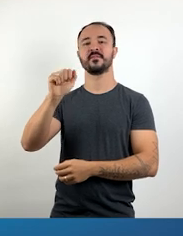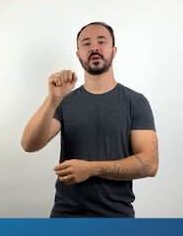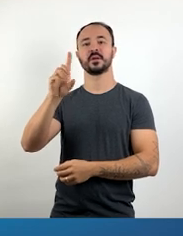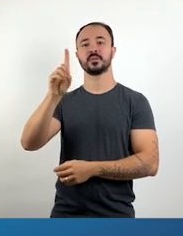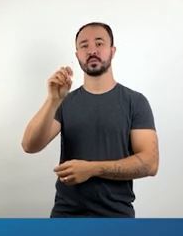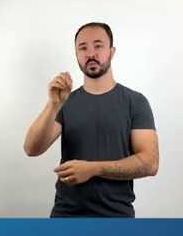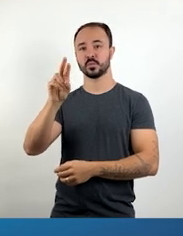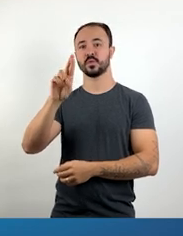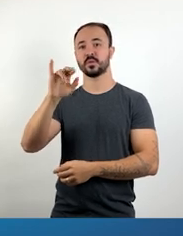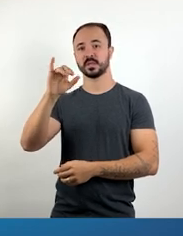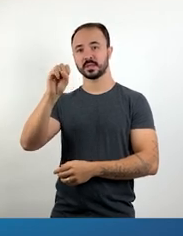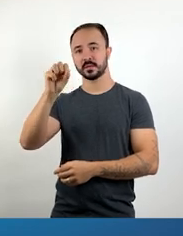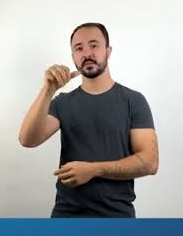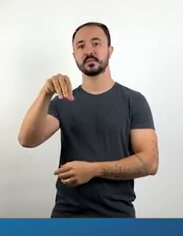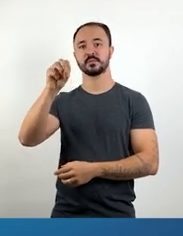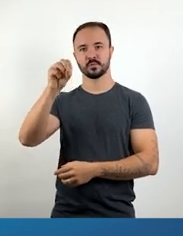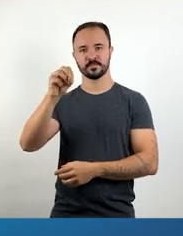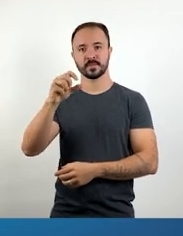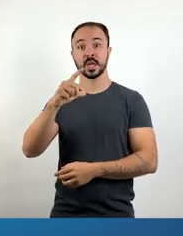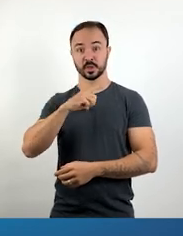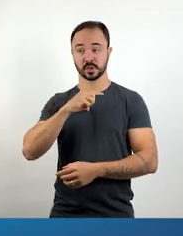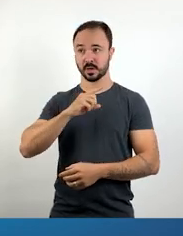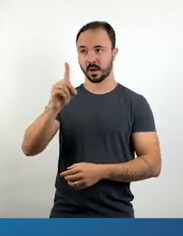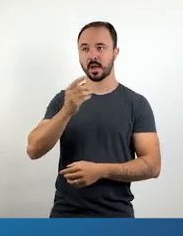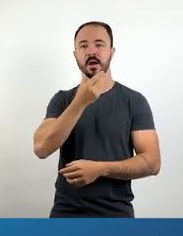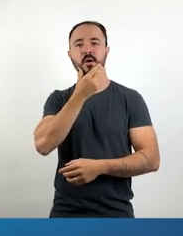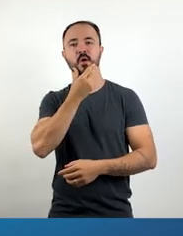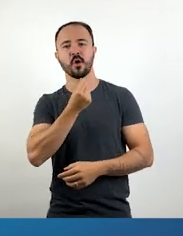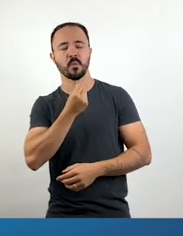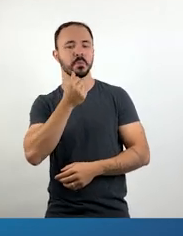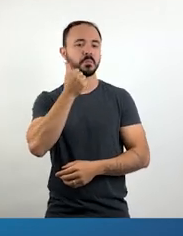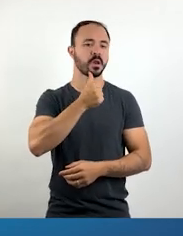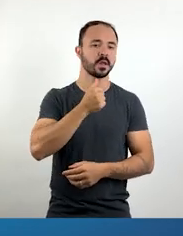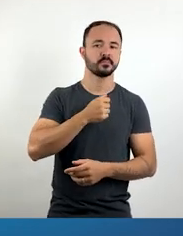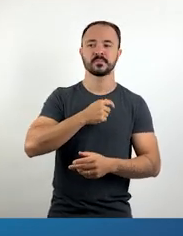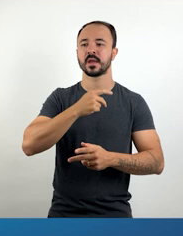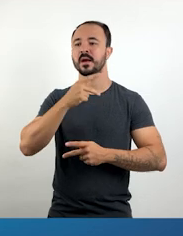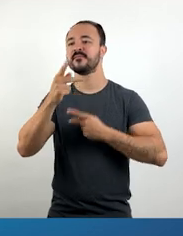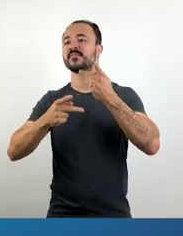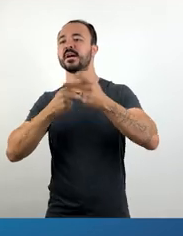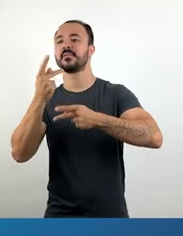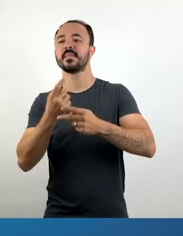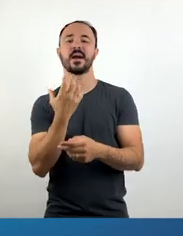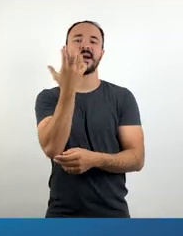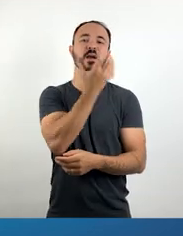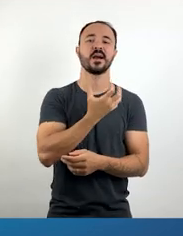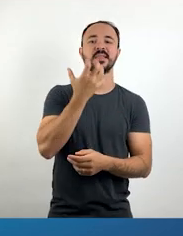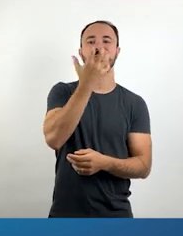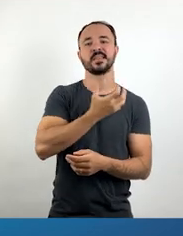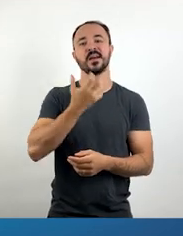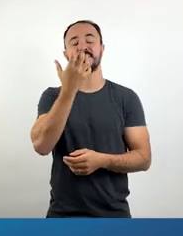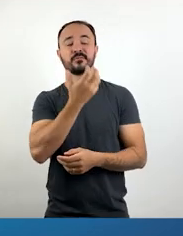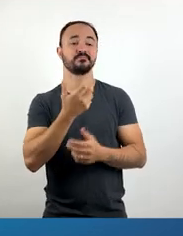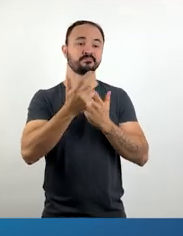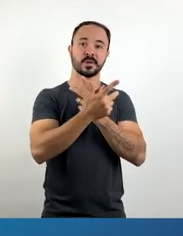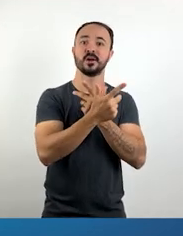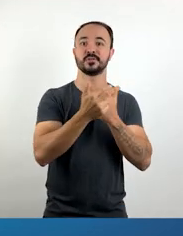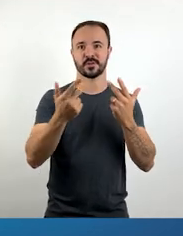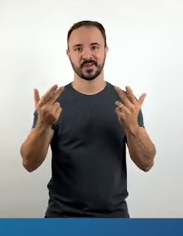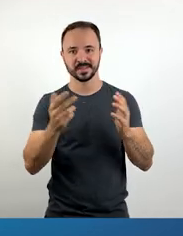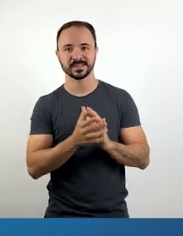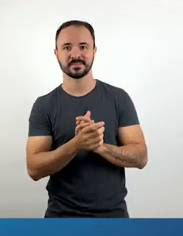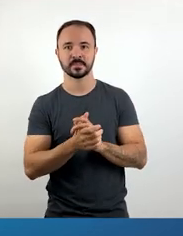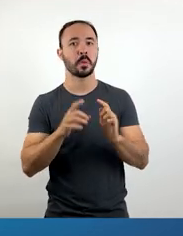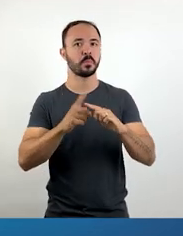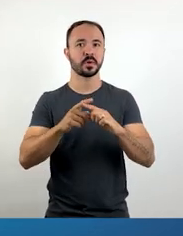histórias cantadas para o público. Isso acontecia porque o analfabetismo era praticamente generalizado e uma das formas